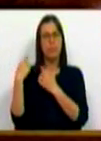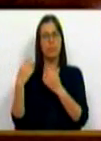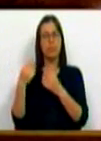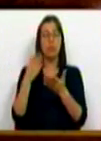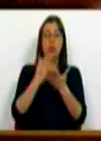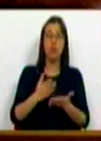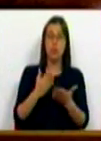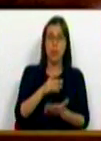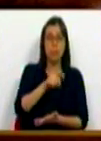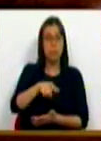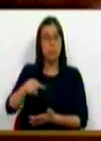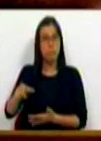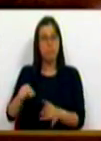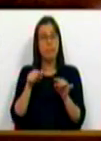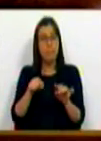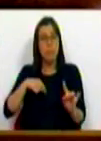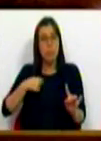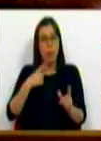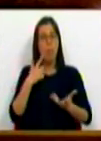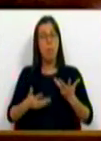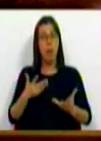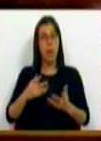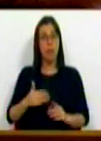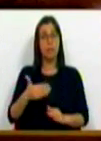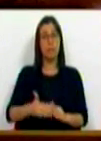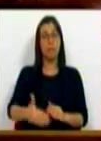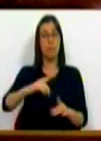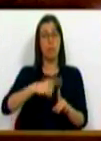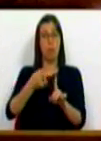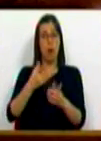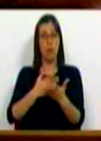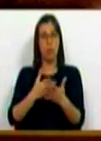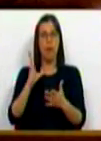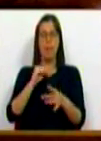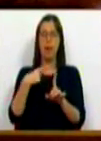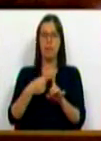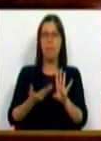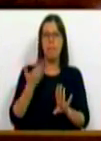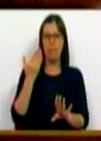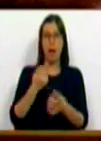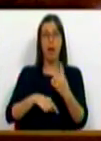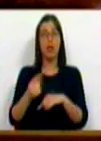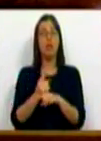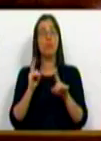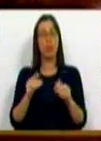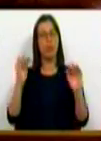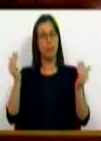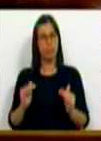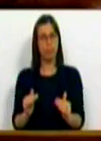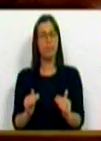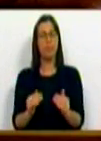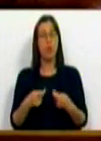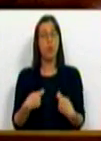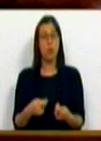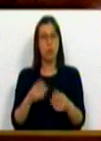e estudantes, para eles o balanço do próximo ano letivo será mais positivo, visto que serão reduzidos